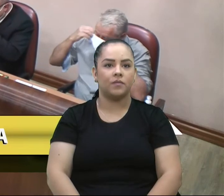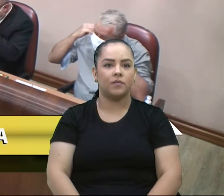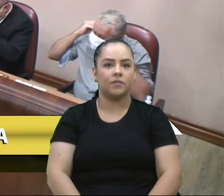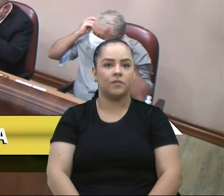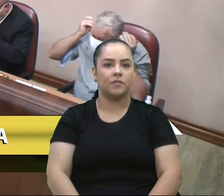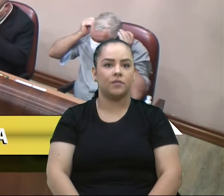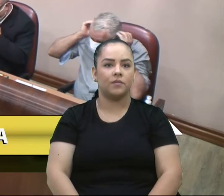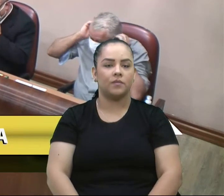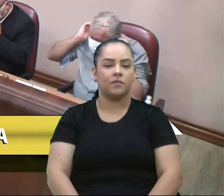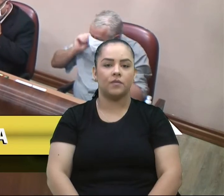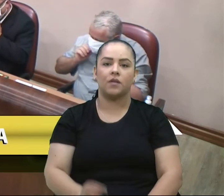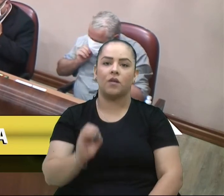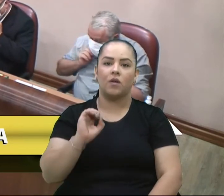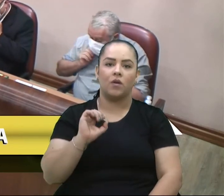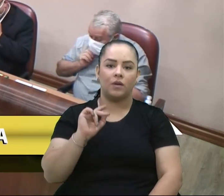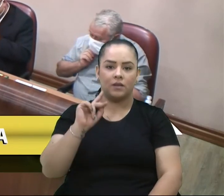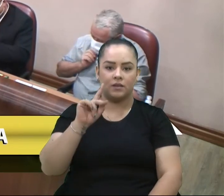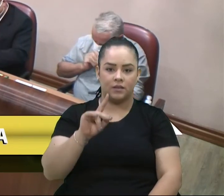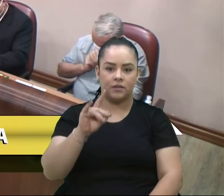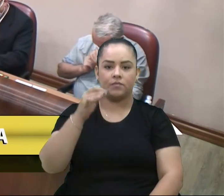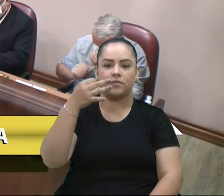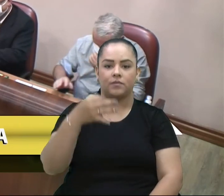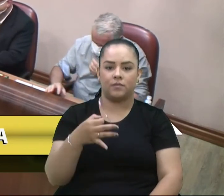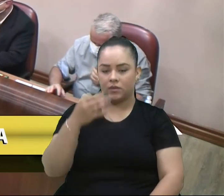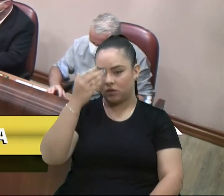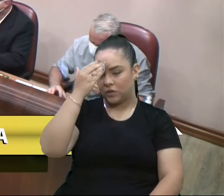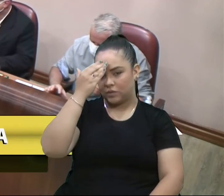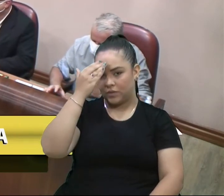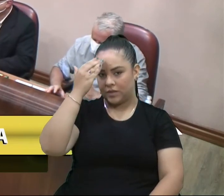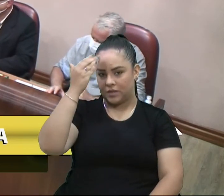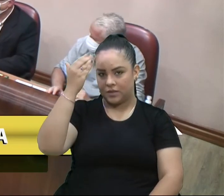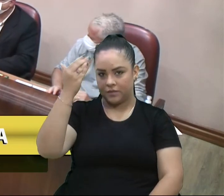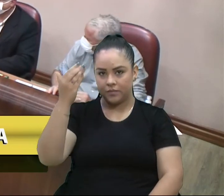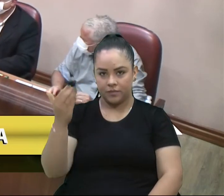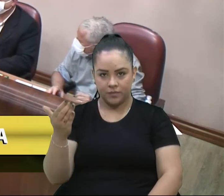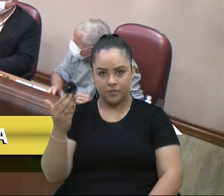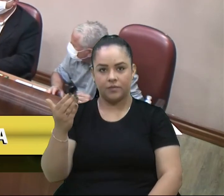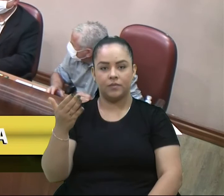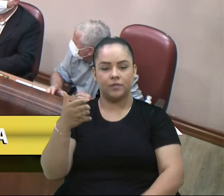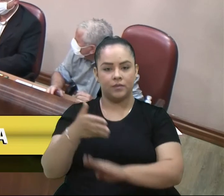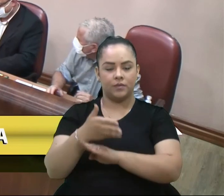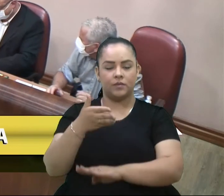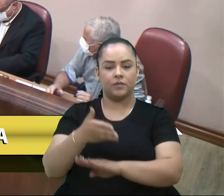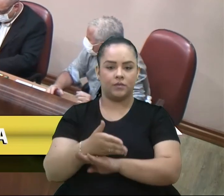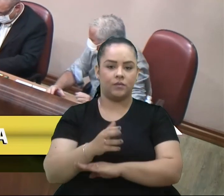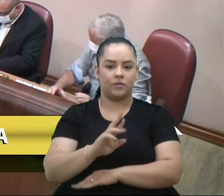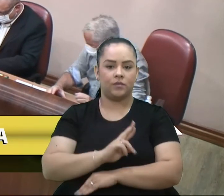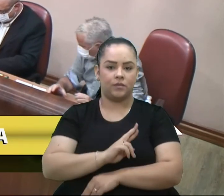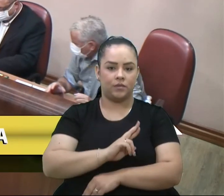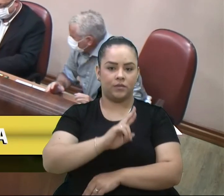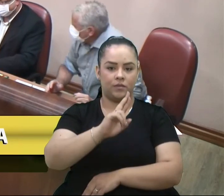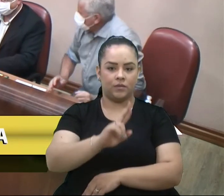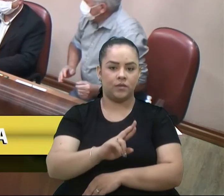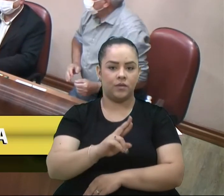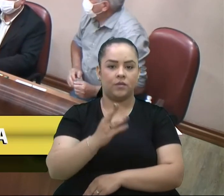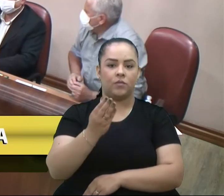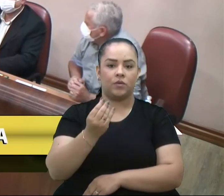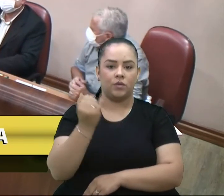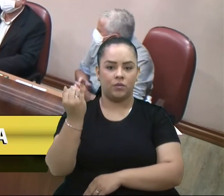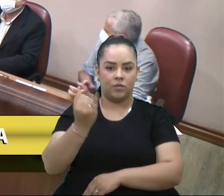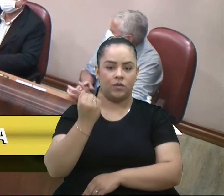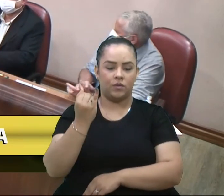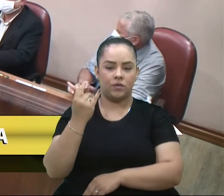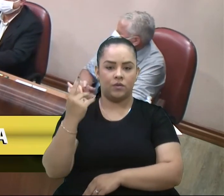Era isso, então. Agradecemos a presença do representante, muito importante na sua